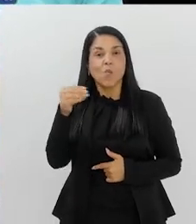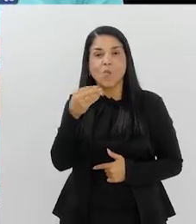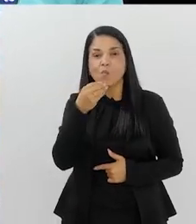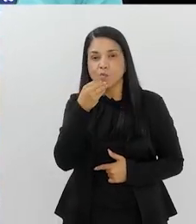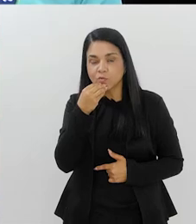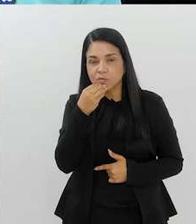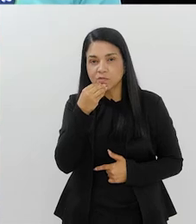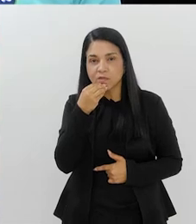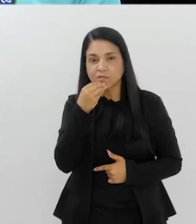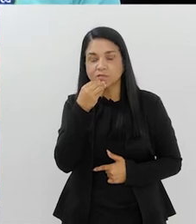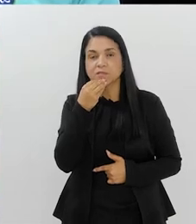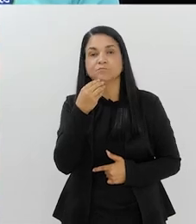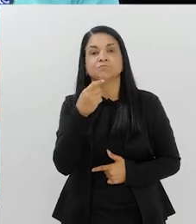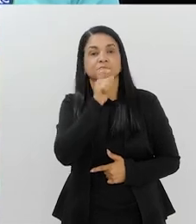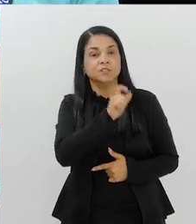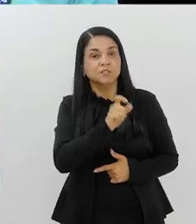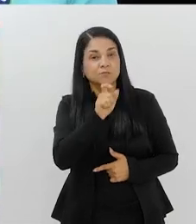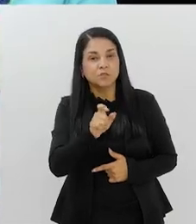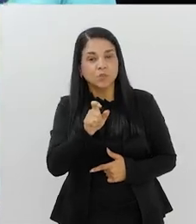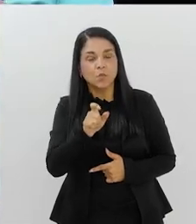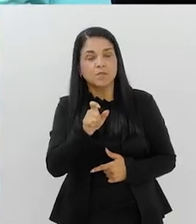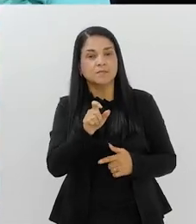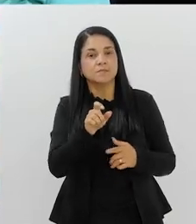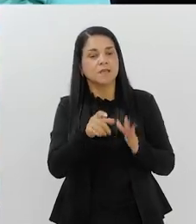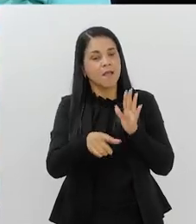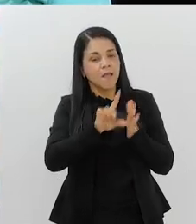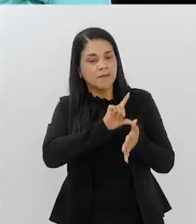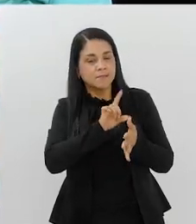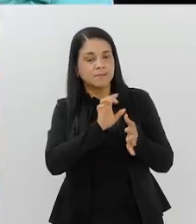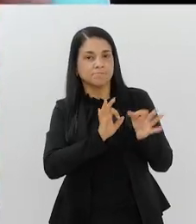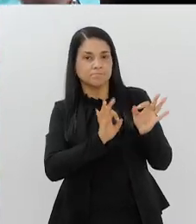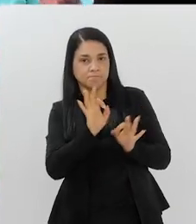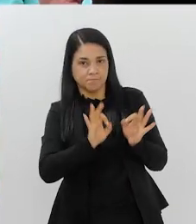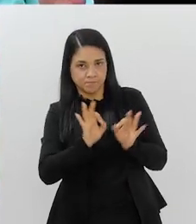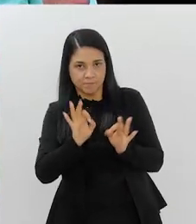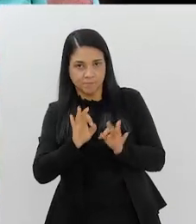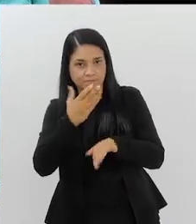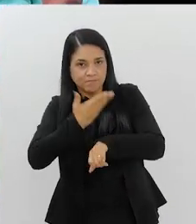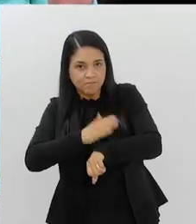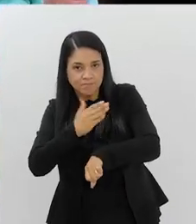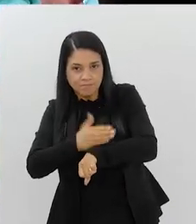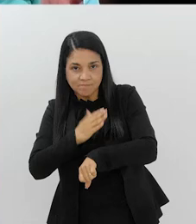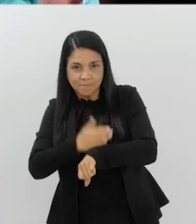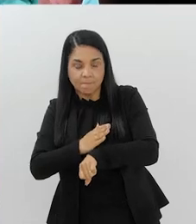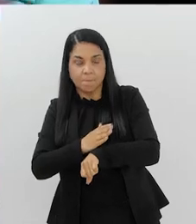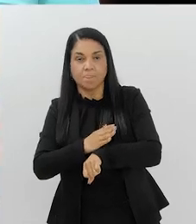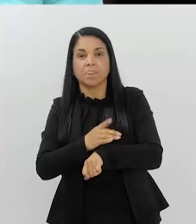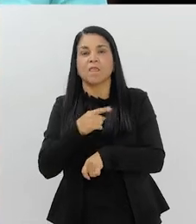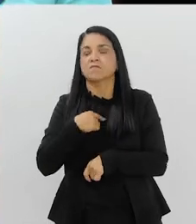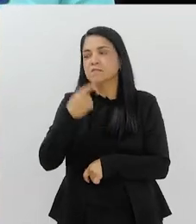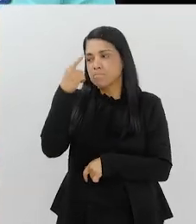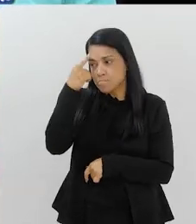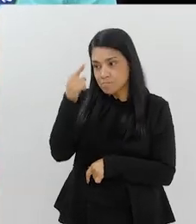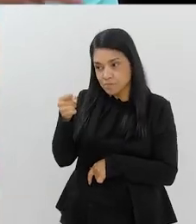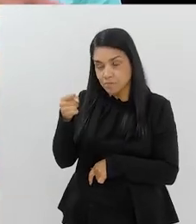Oportunidade porque as pessoas podem se preparar. Para você ter uma ideia, um dos nossos